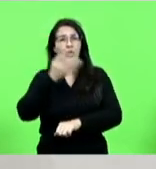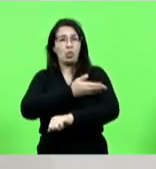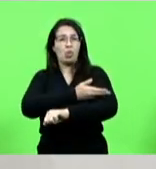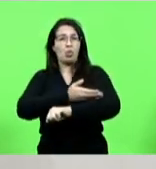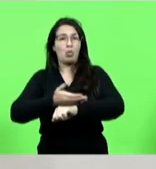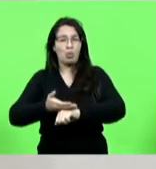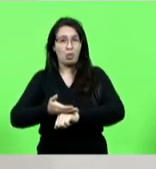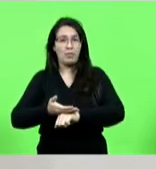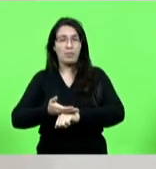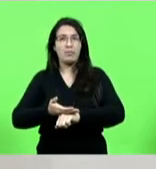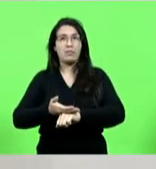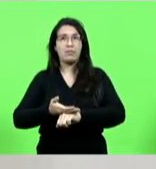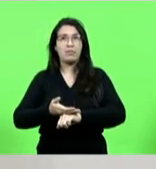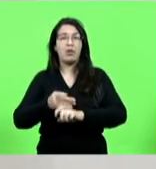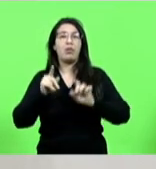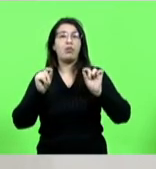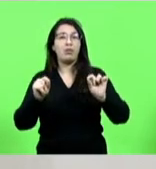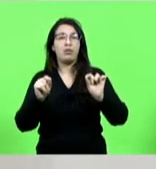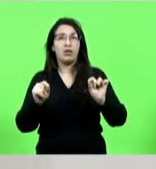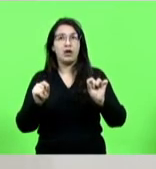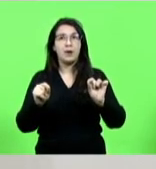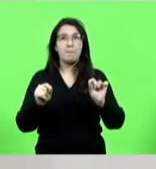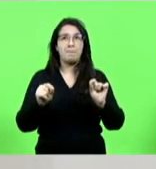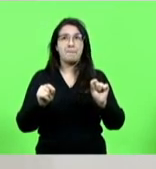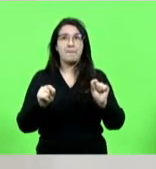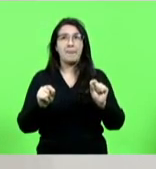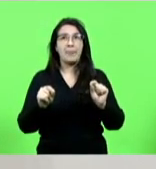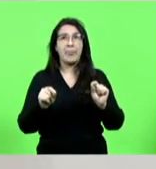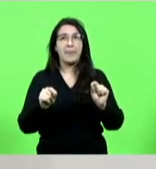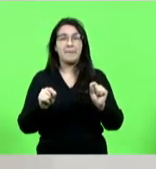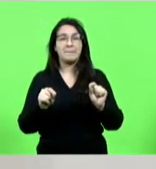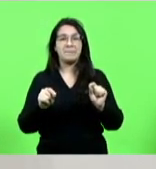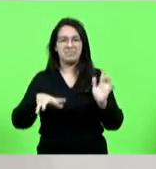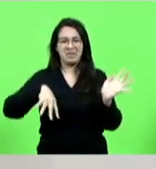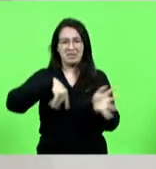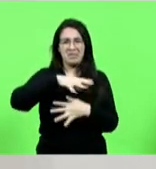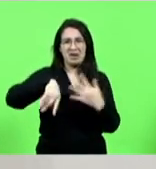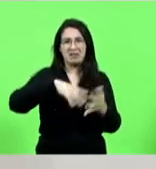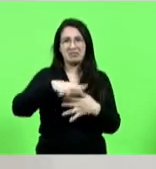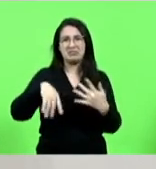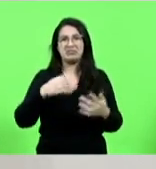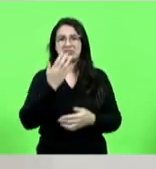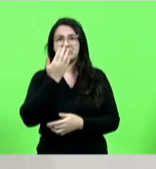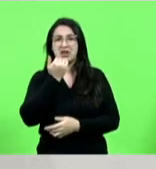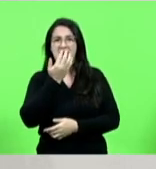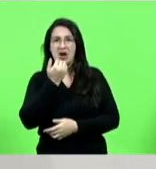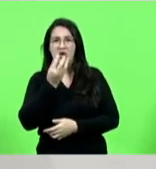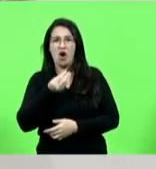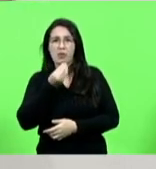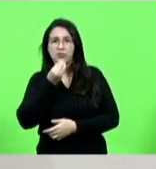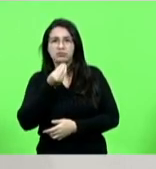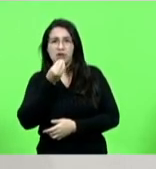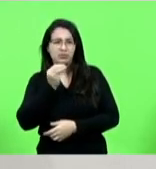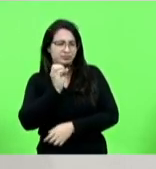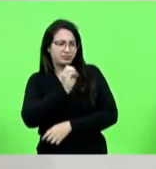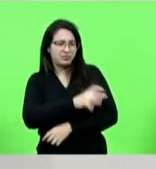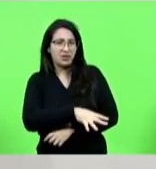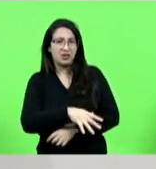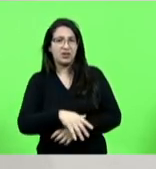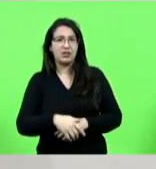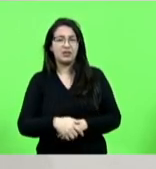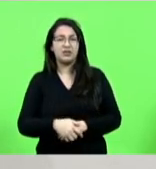sei lá de fanfarrão de comer jogar no chão só para concluir presidente